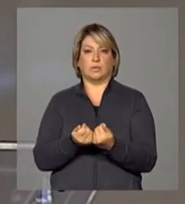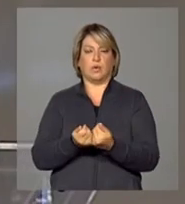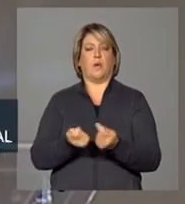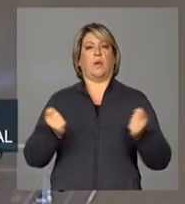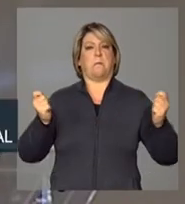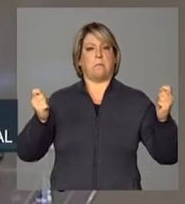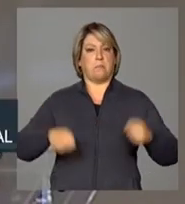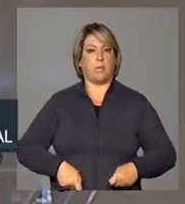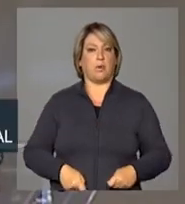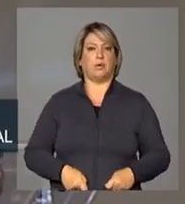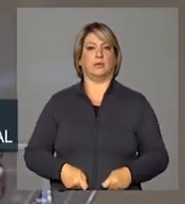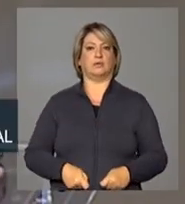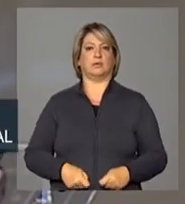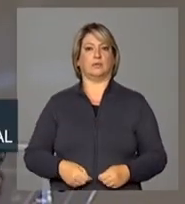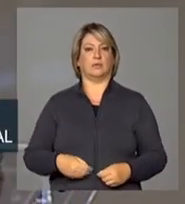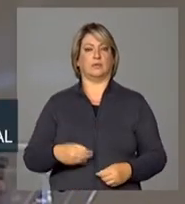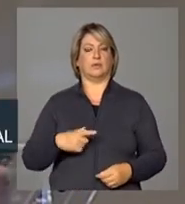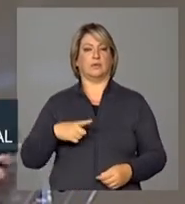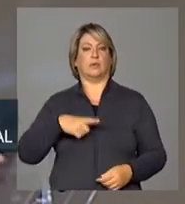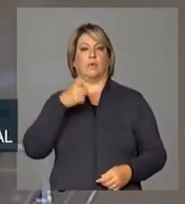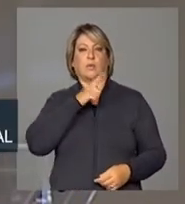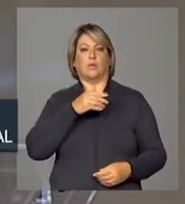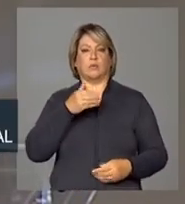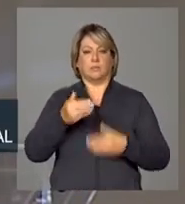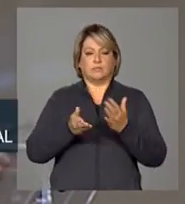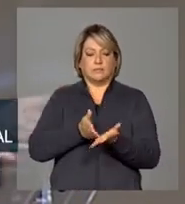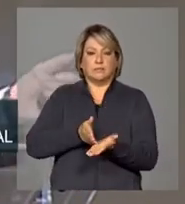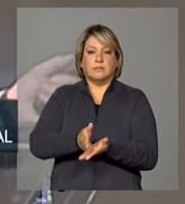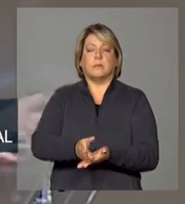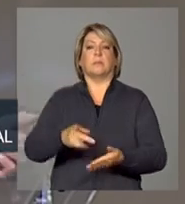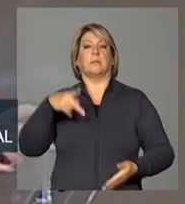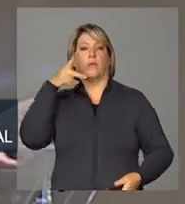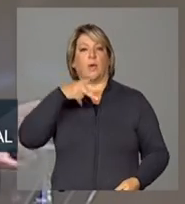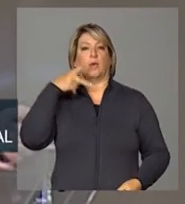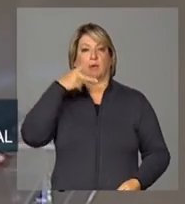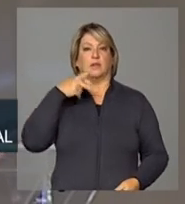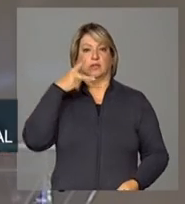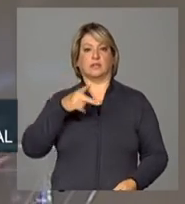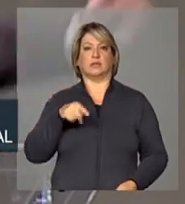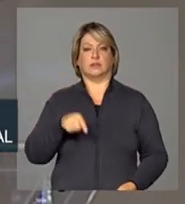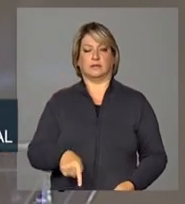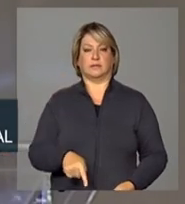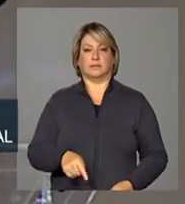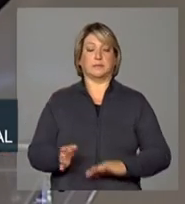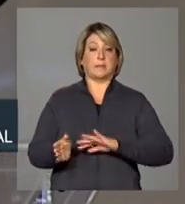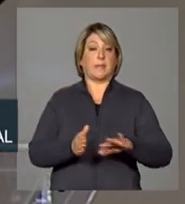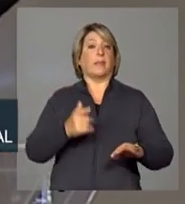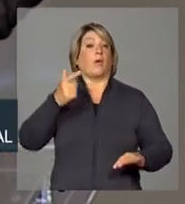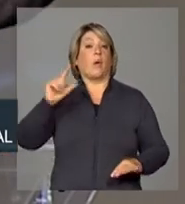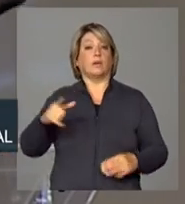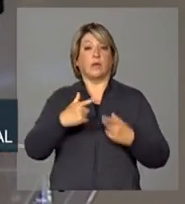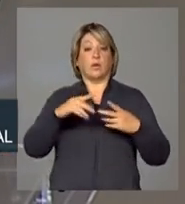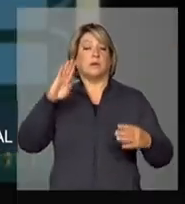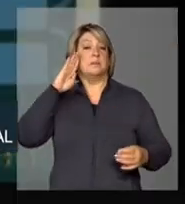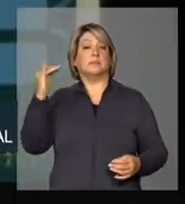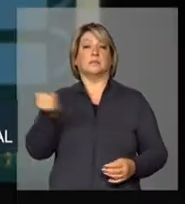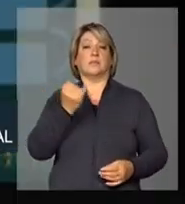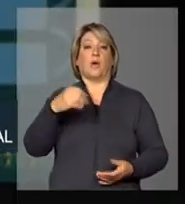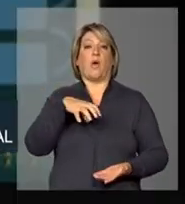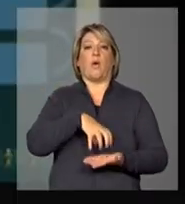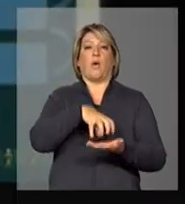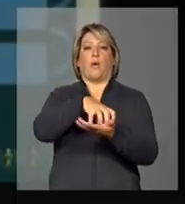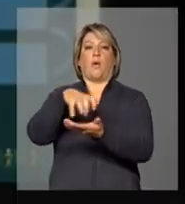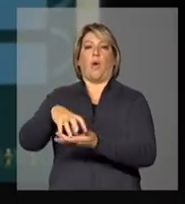dar consequência e centralidade política à política. Um outro elemento fundamental ali está nos comitês